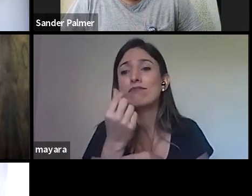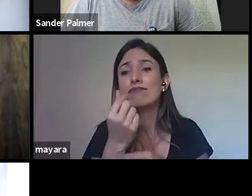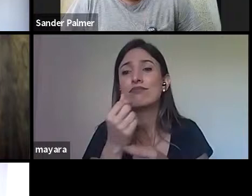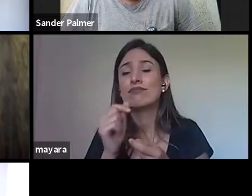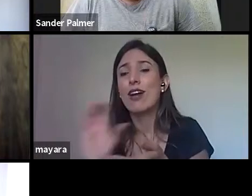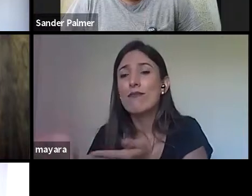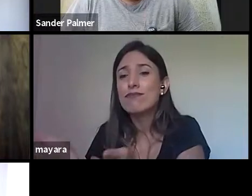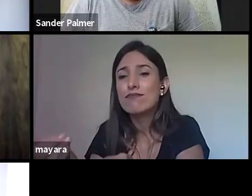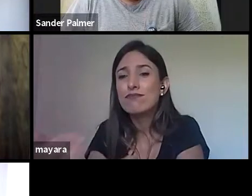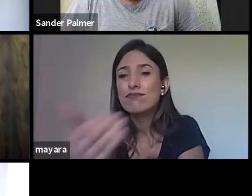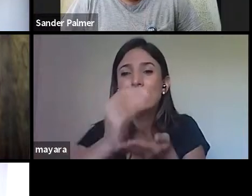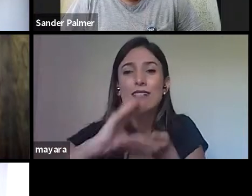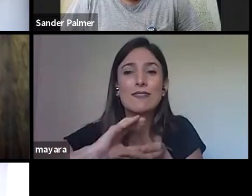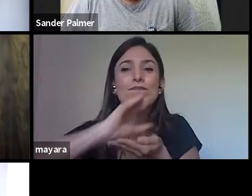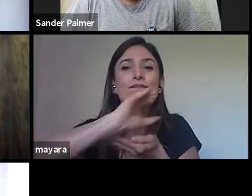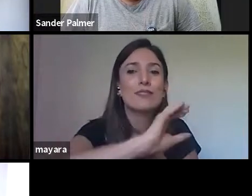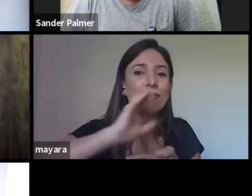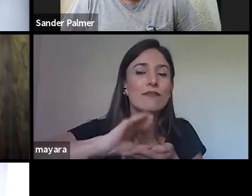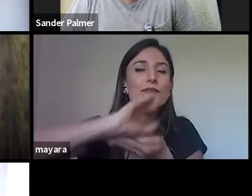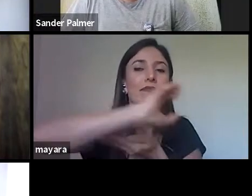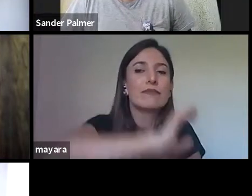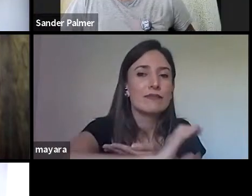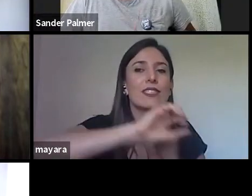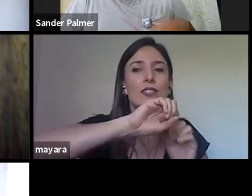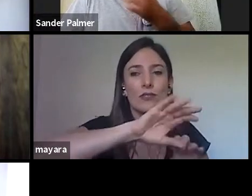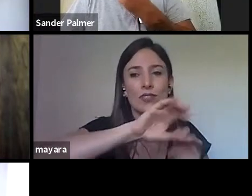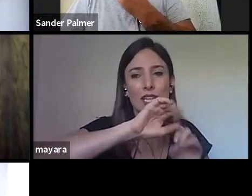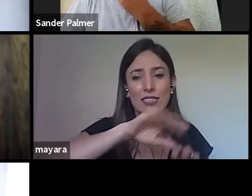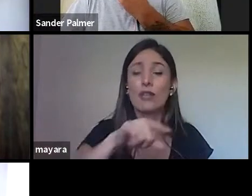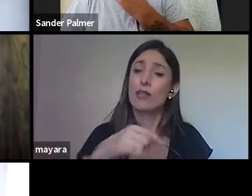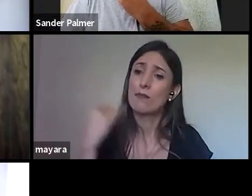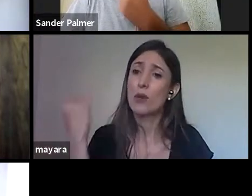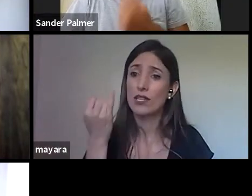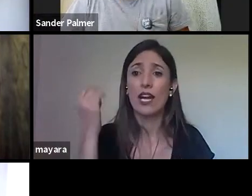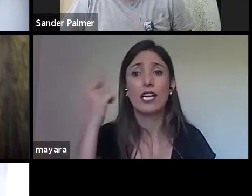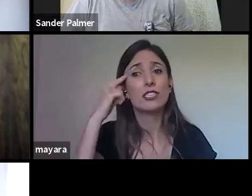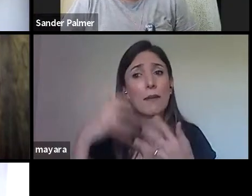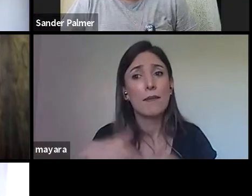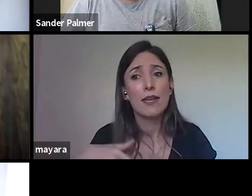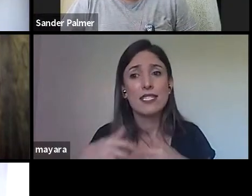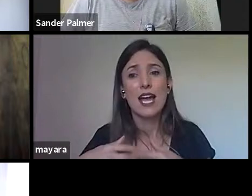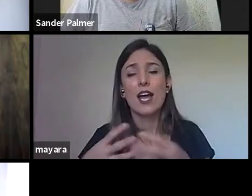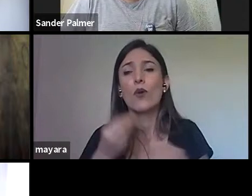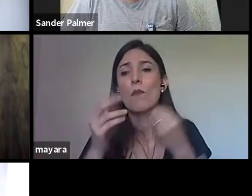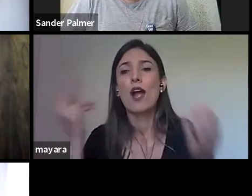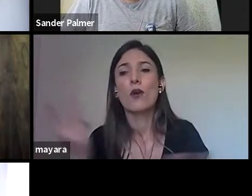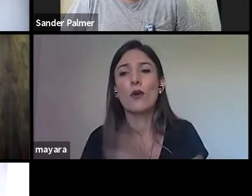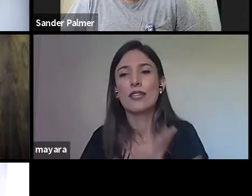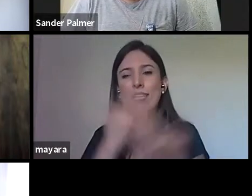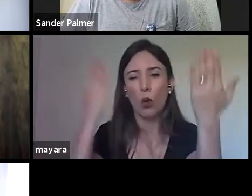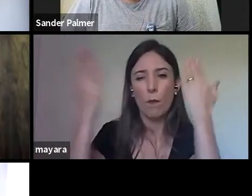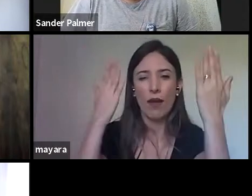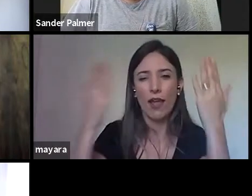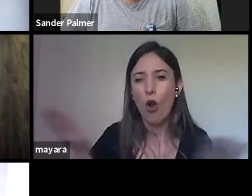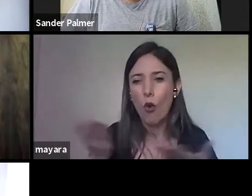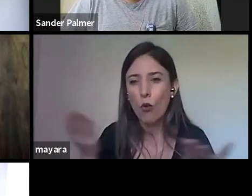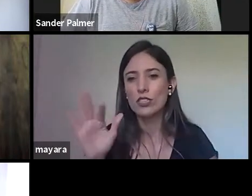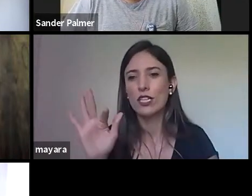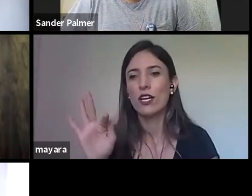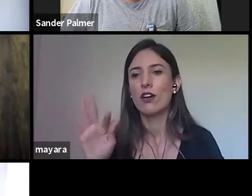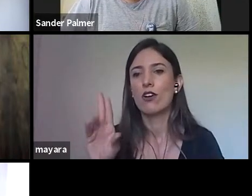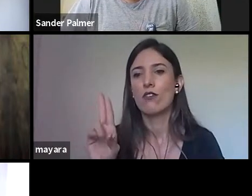seja o início para a gente pensar toda essa discussão que a gente está fazendo hoje aí do Fundeb, a luta nossa por